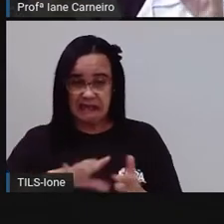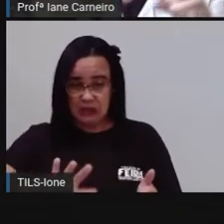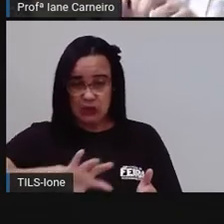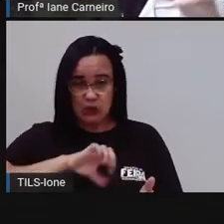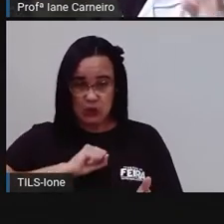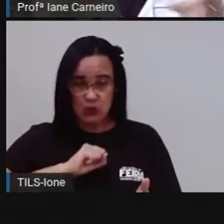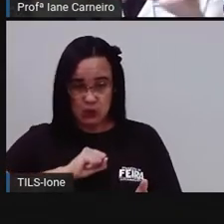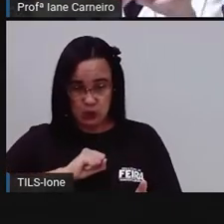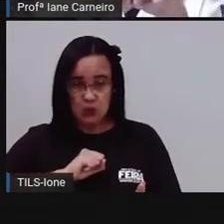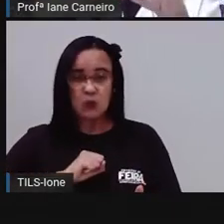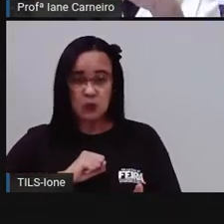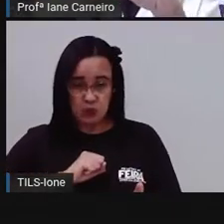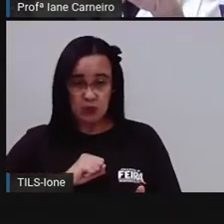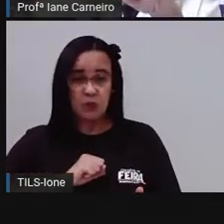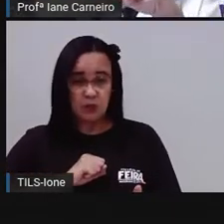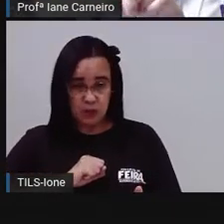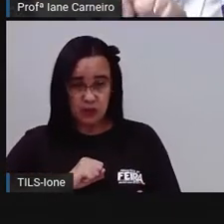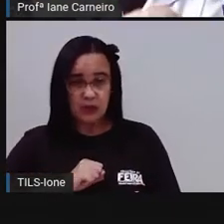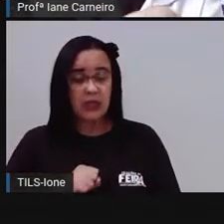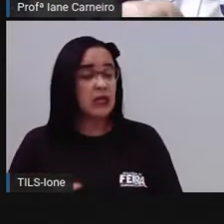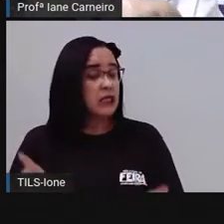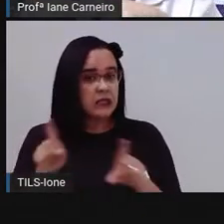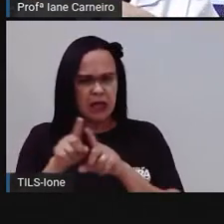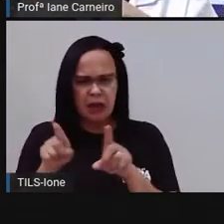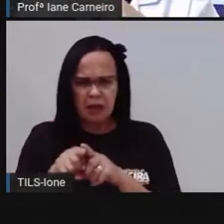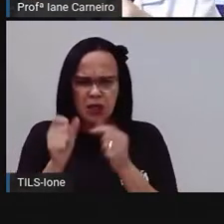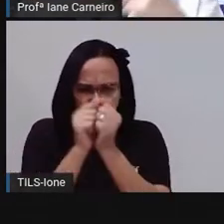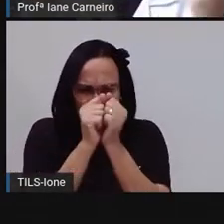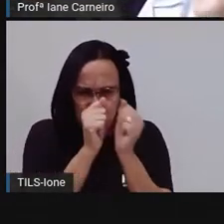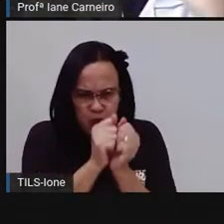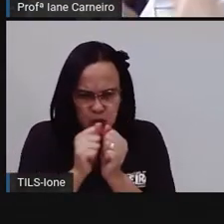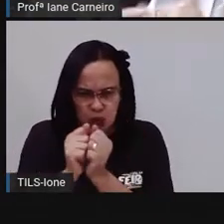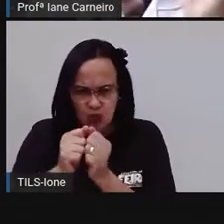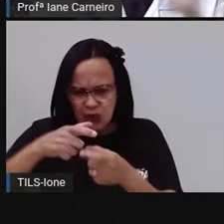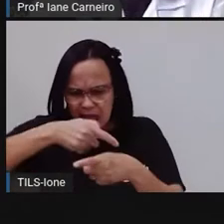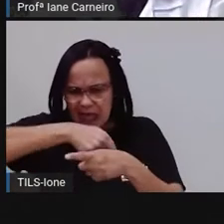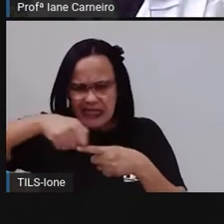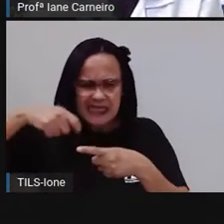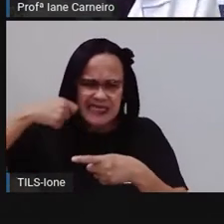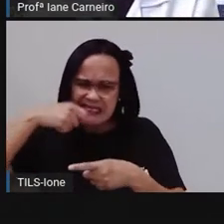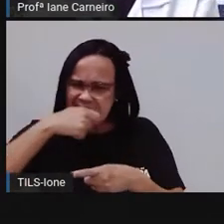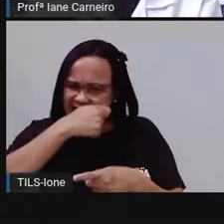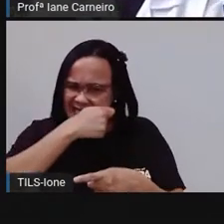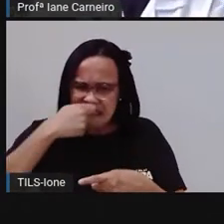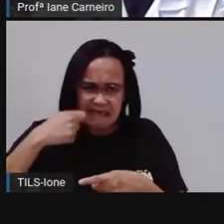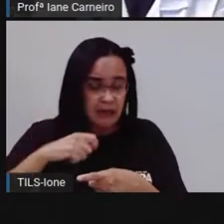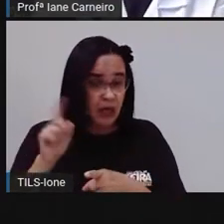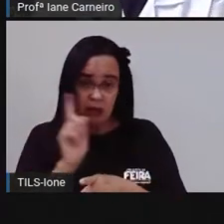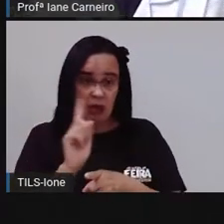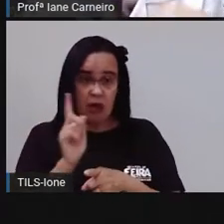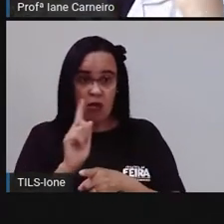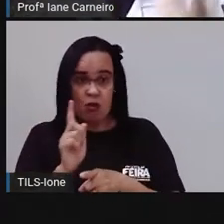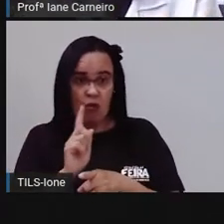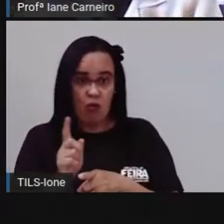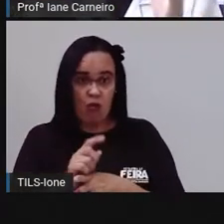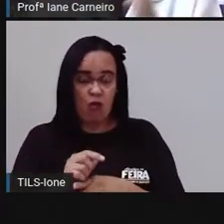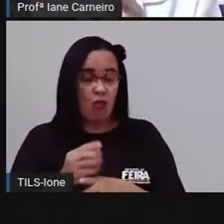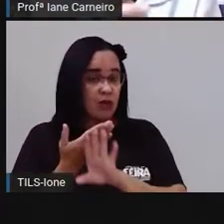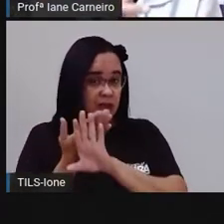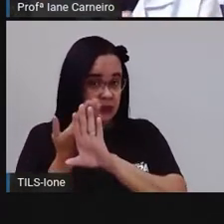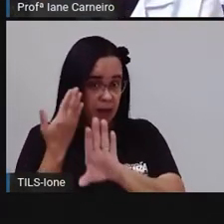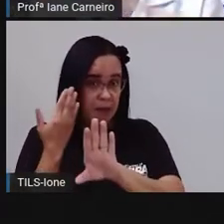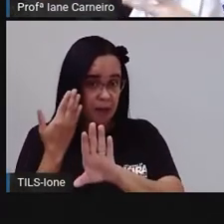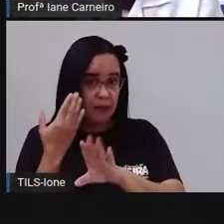não é recomendado que fiquem escovas coladinhas uma com a outra. Porque se uma pessoa estiver gripada, por exemplo, pode